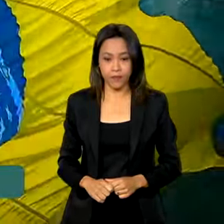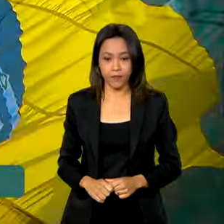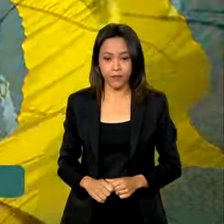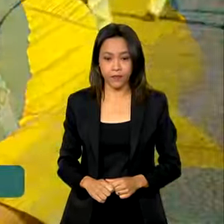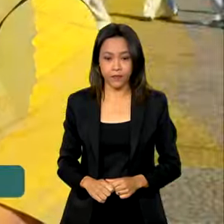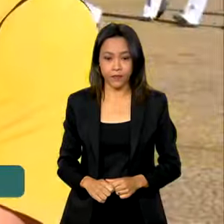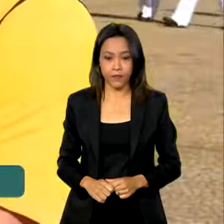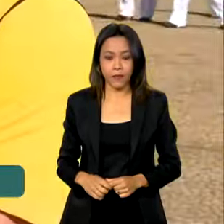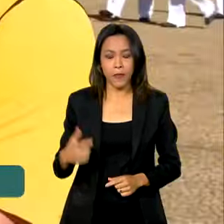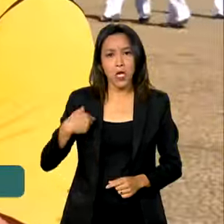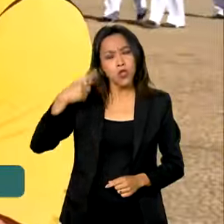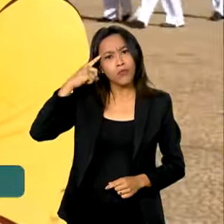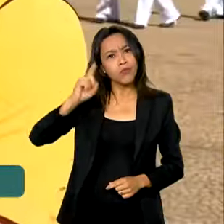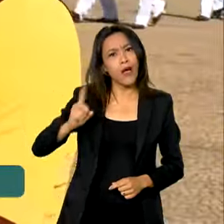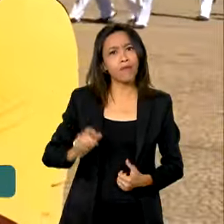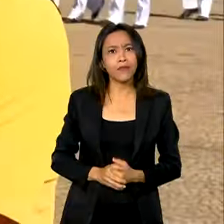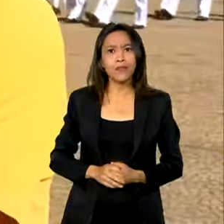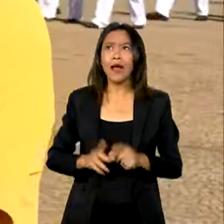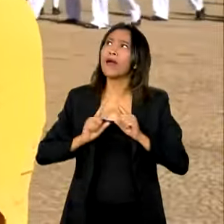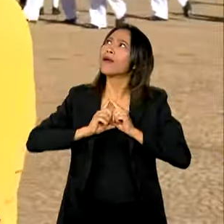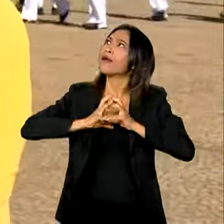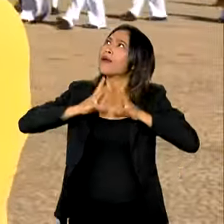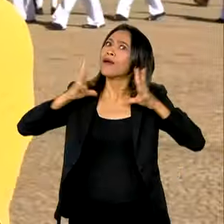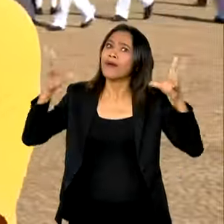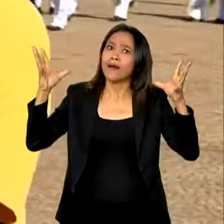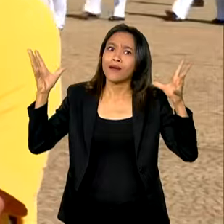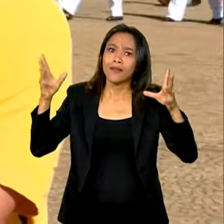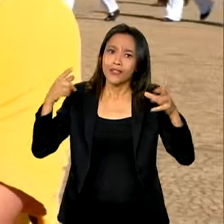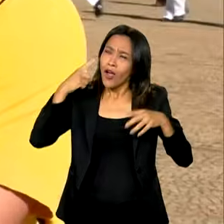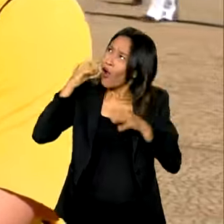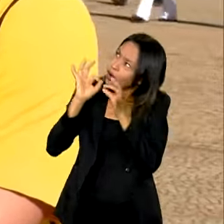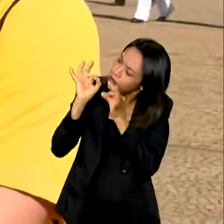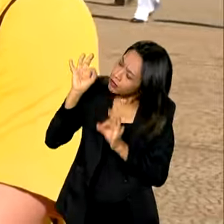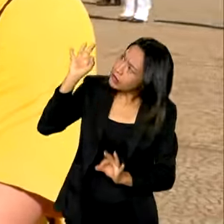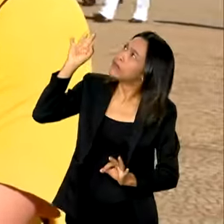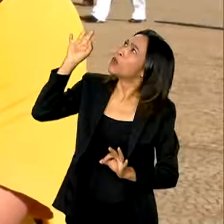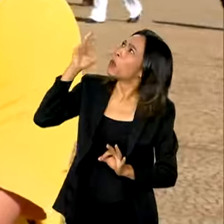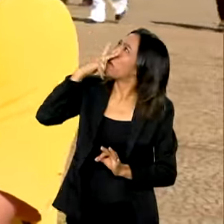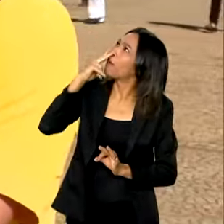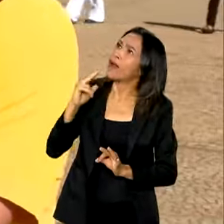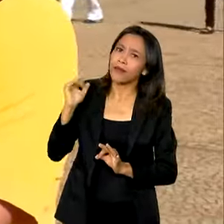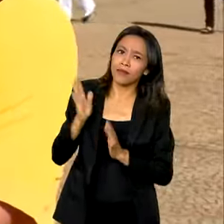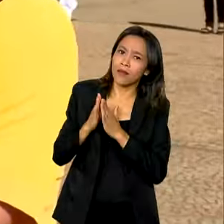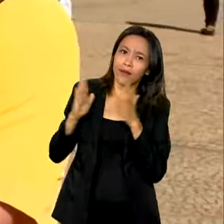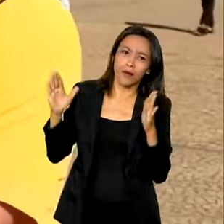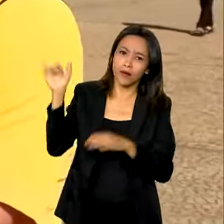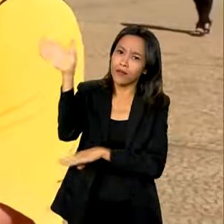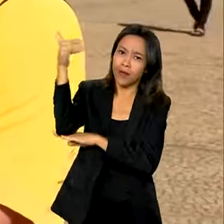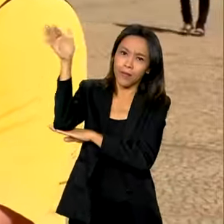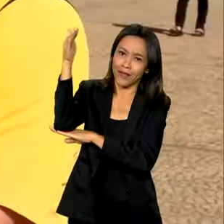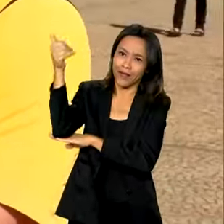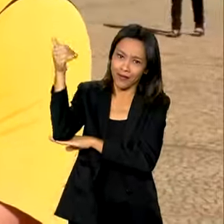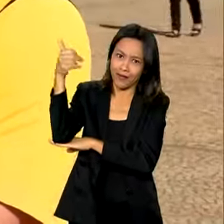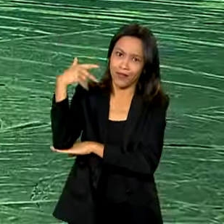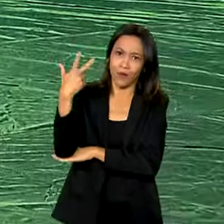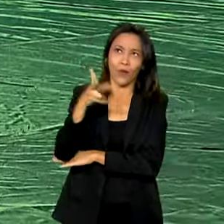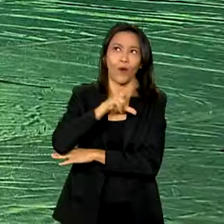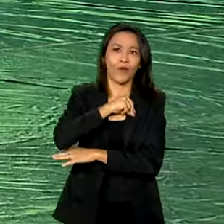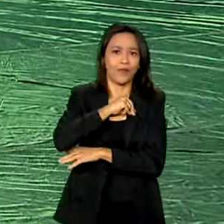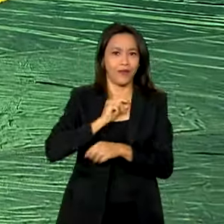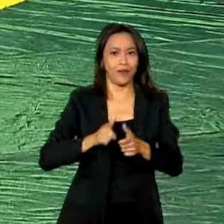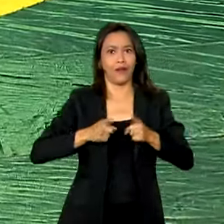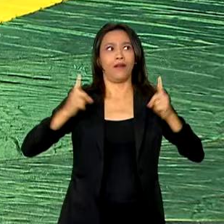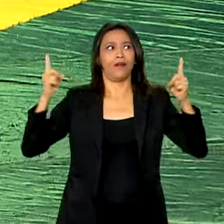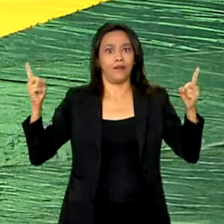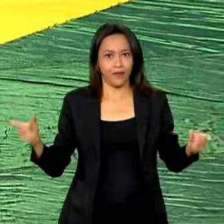Nossa, eu não fazia ideia. Gigantesca, né? Olhando aqui de baixo? Não parece. Nossa, muito grande. Ela